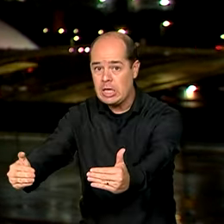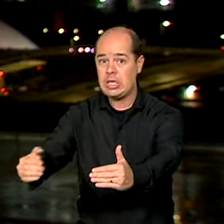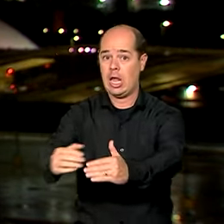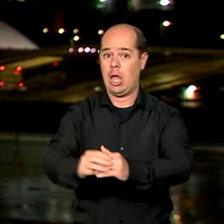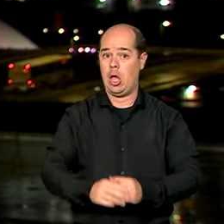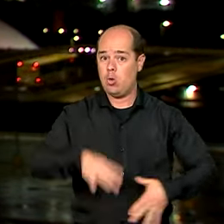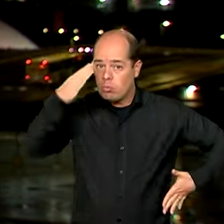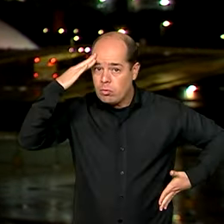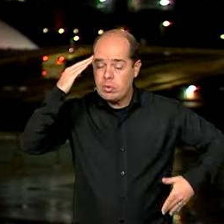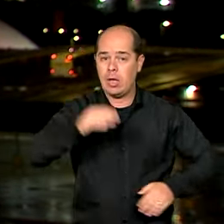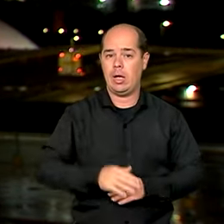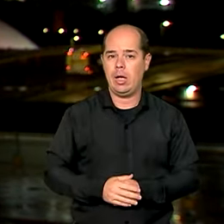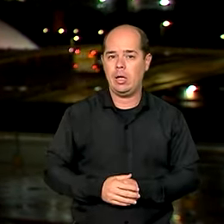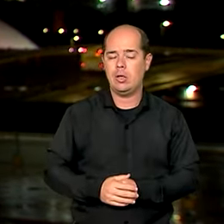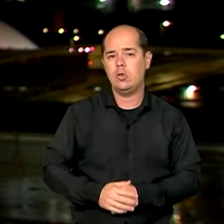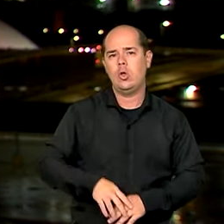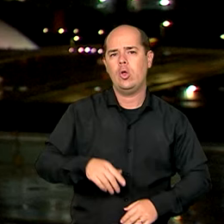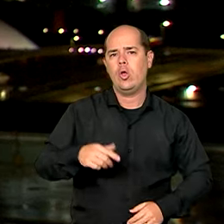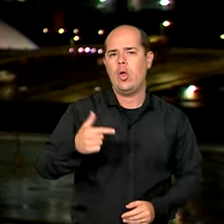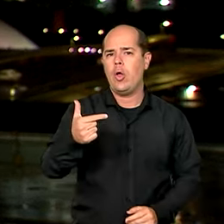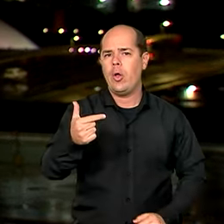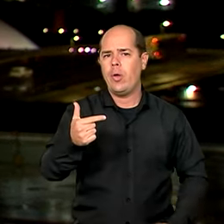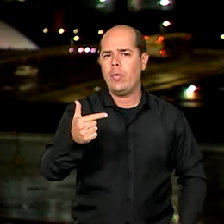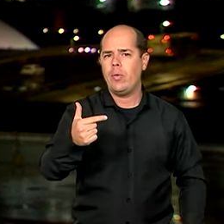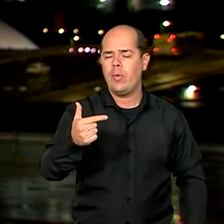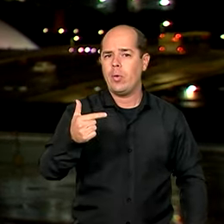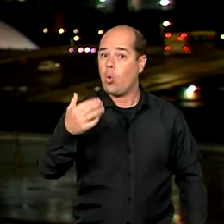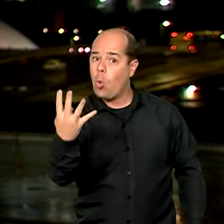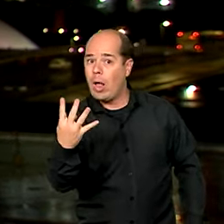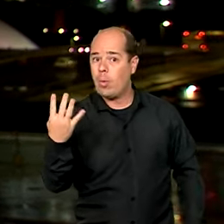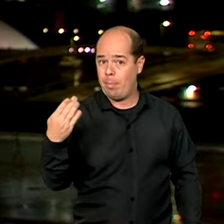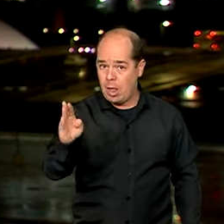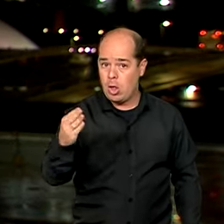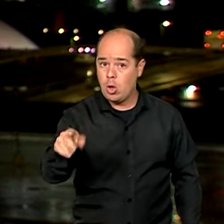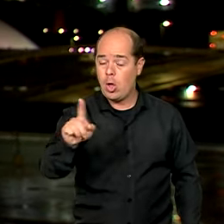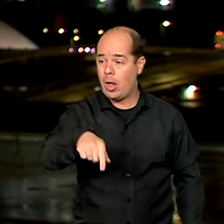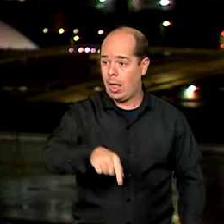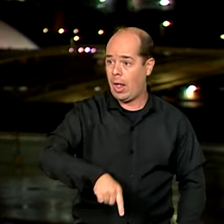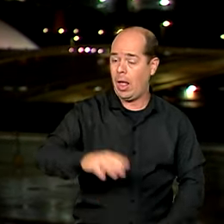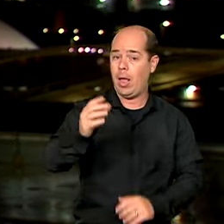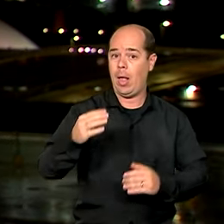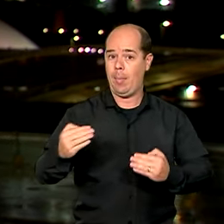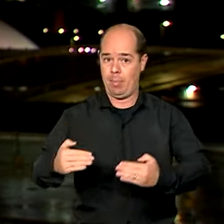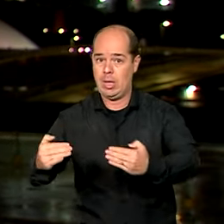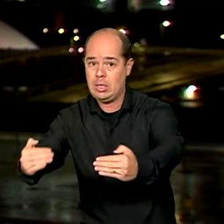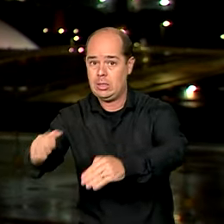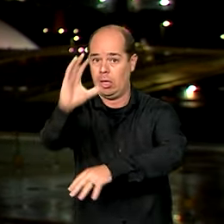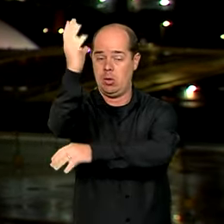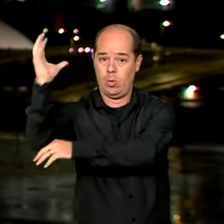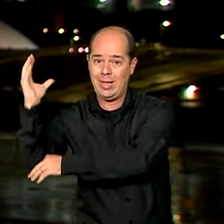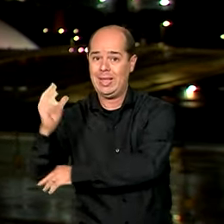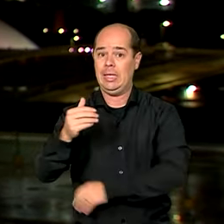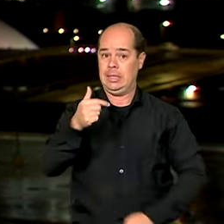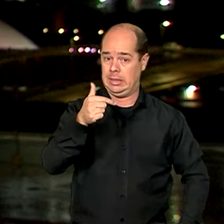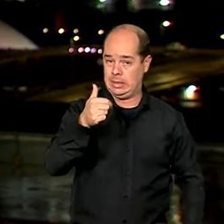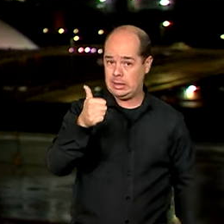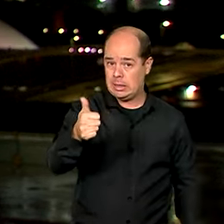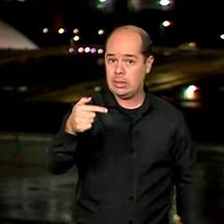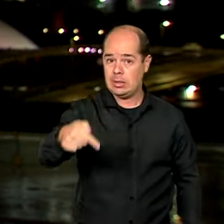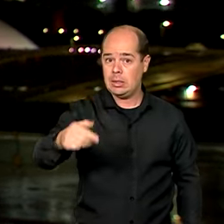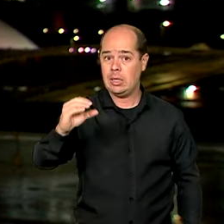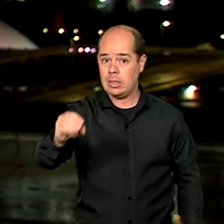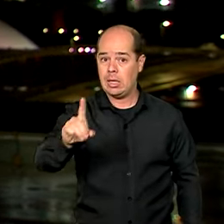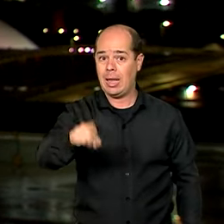quase R$ bilhões em recursos para o Ministério do Meio Ambiente e R 170 bilhões para o